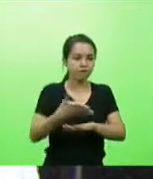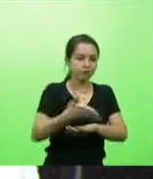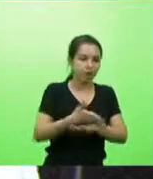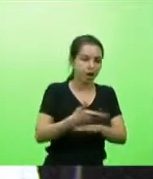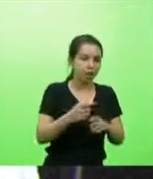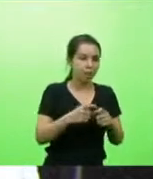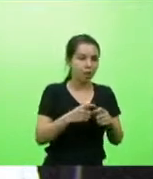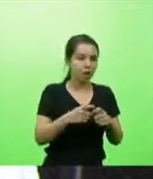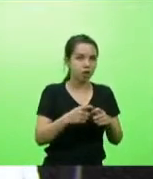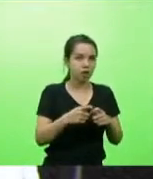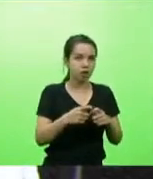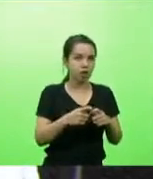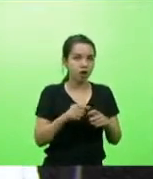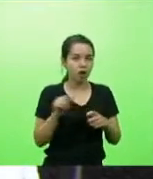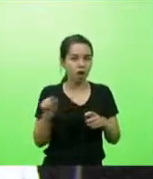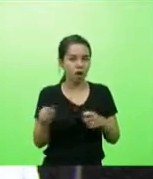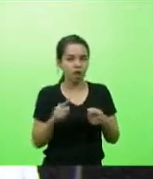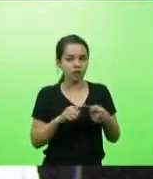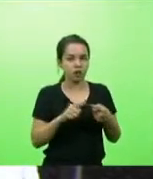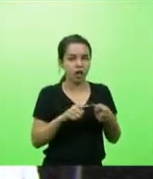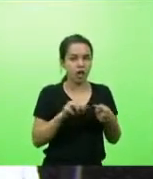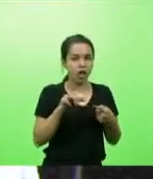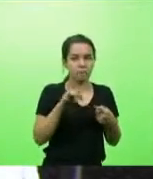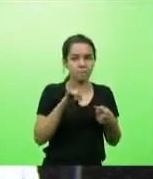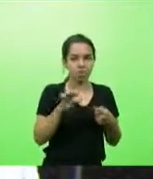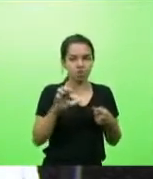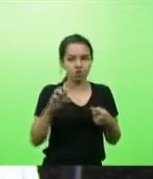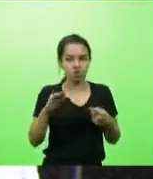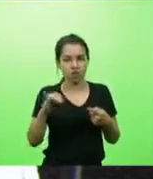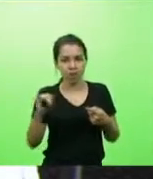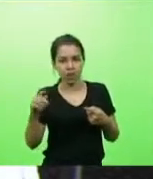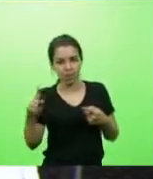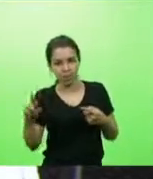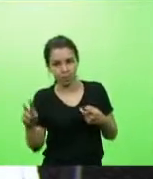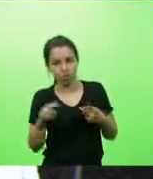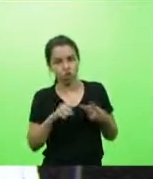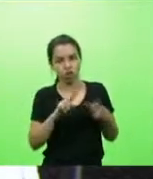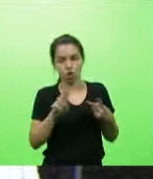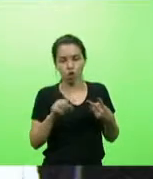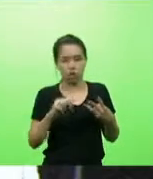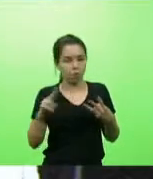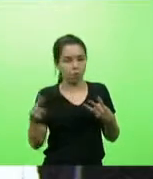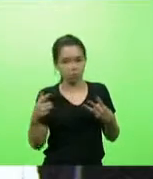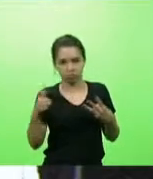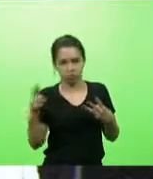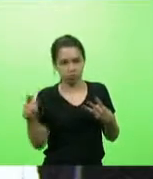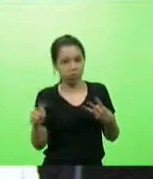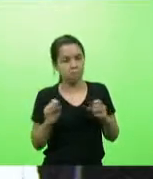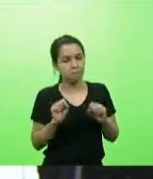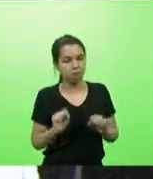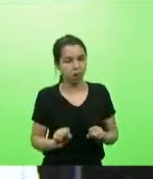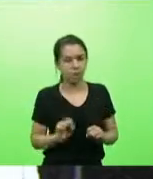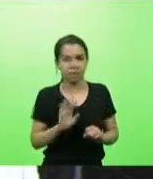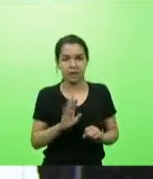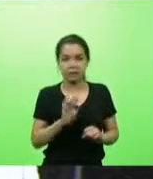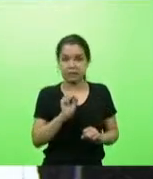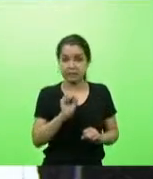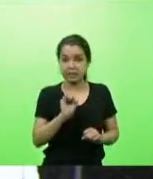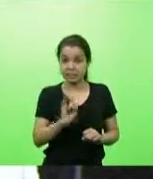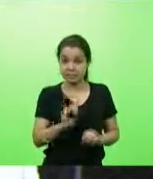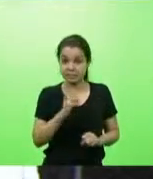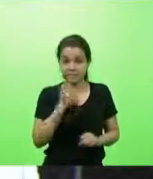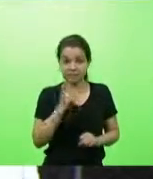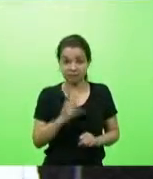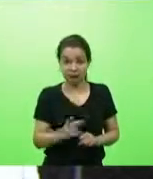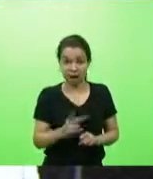ela sai de lá com multigripe, com outros medicamentos, aí isso aí pode. Aí isso aí pode. Mas se eu falar que é um tratamento